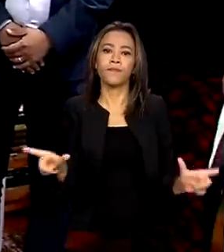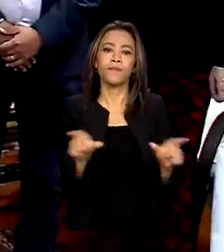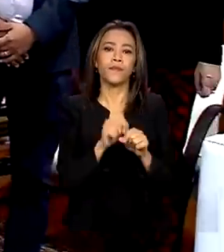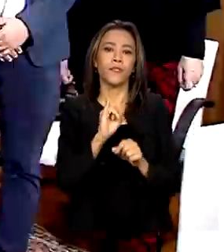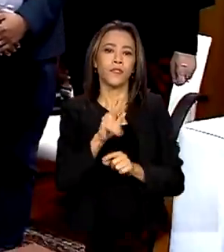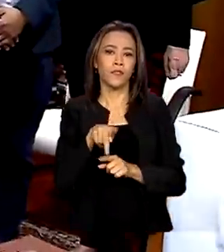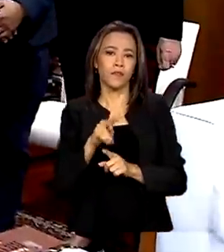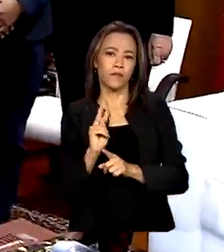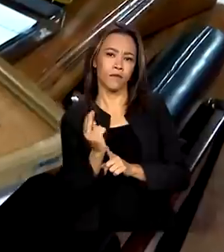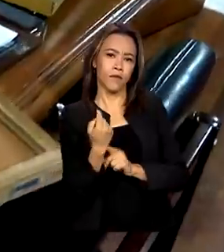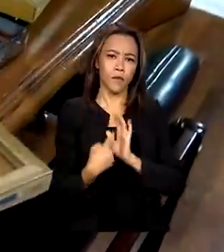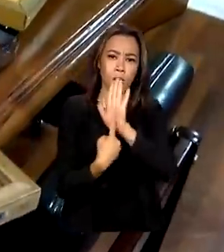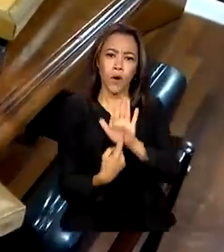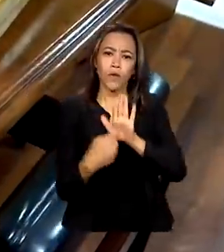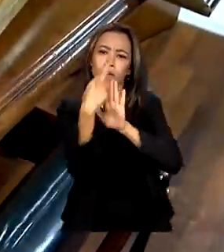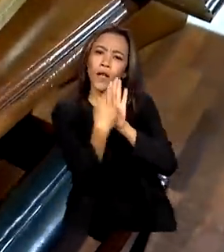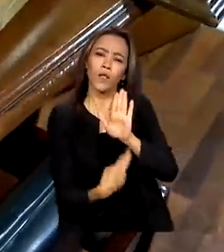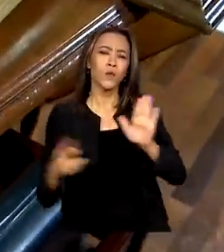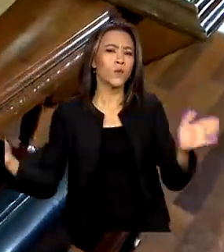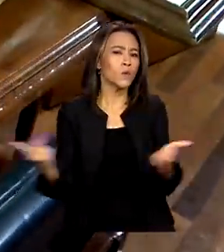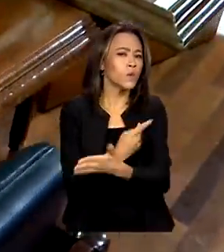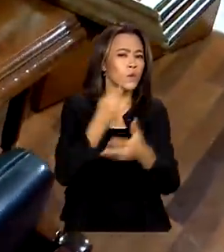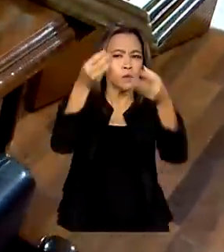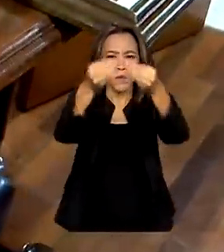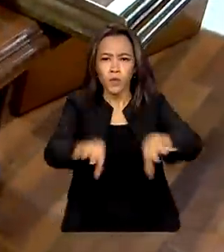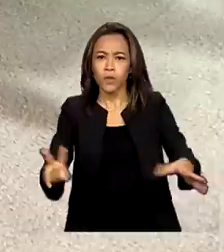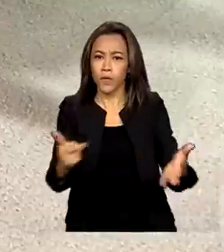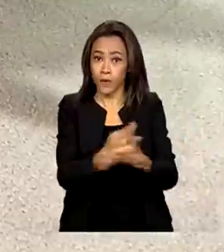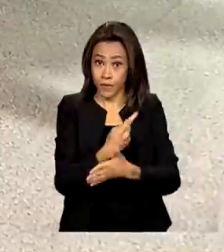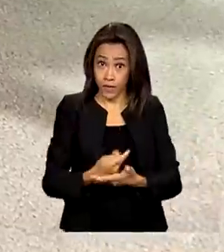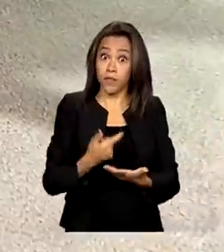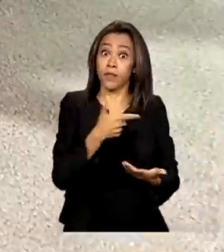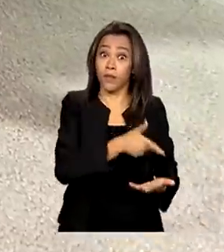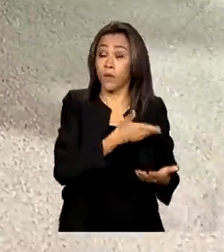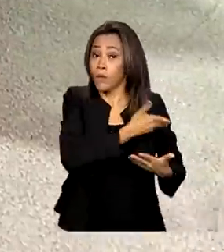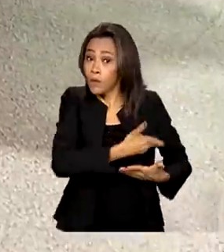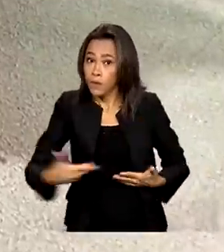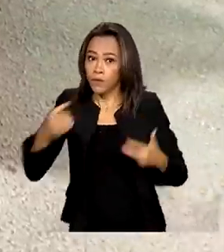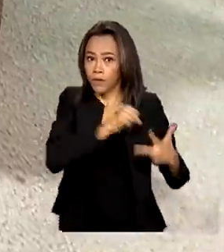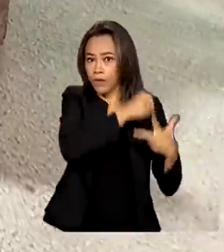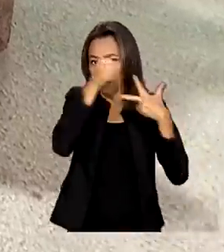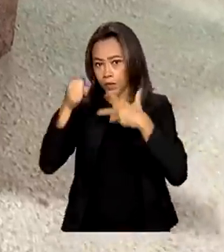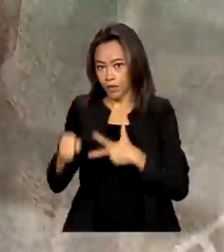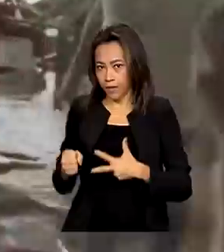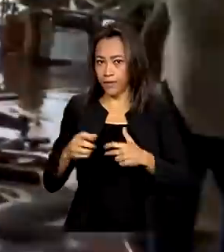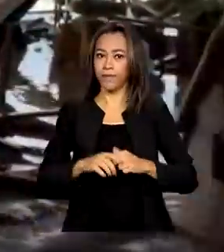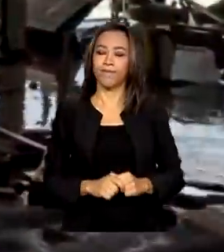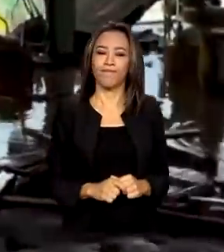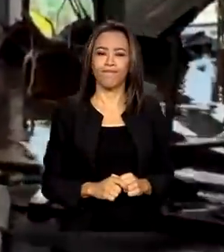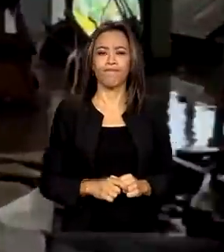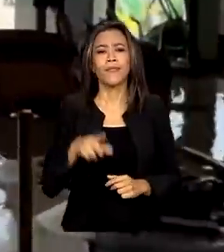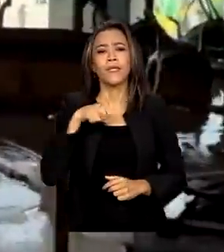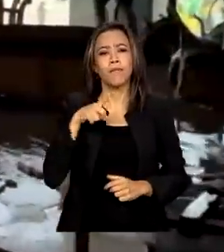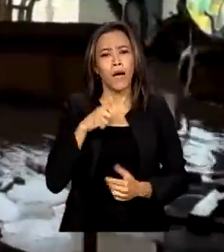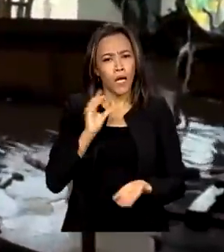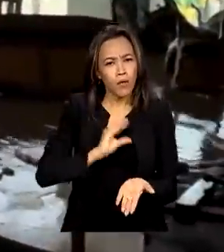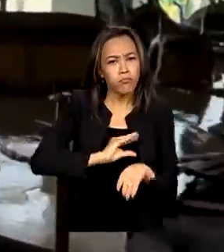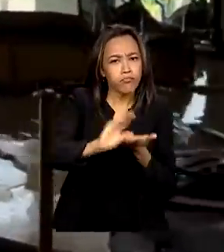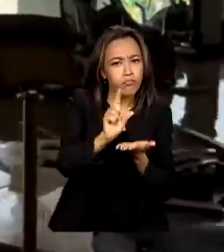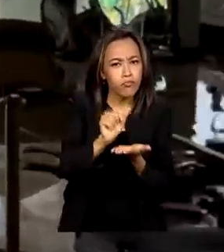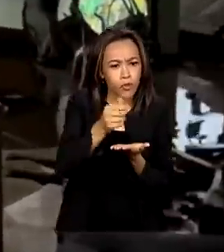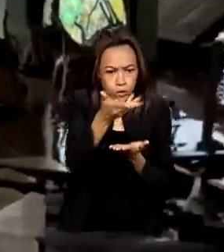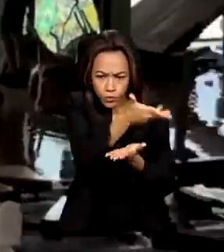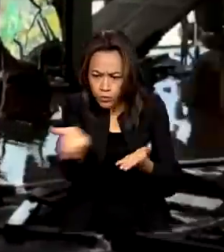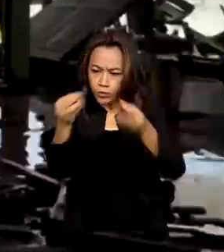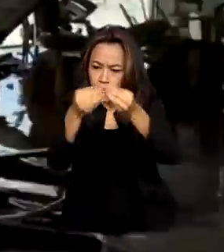relatórios sobre os danos causados ao patrimônio cultural nas sedes dos três poderes. E para reparar os prejuízos,